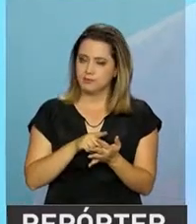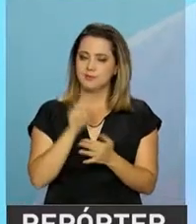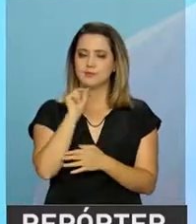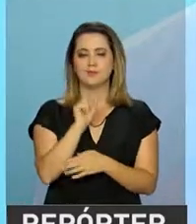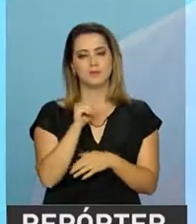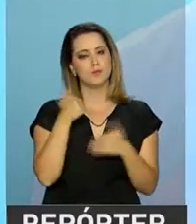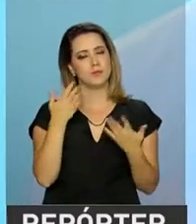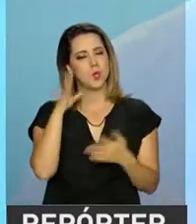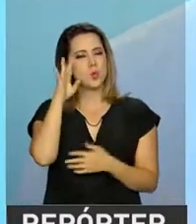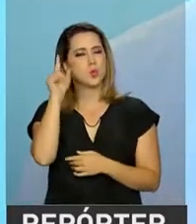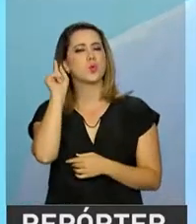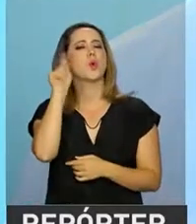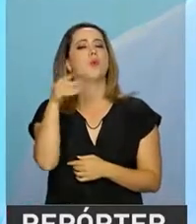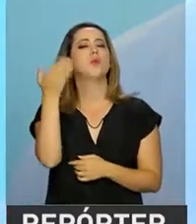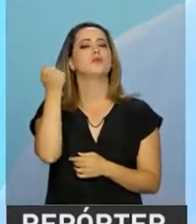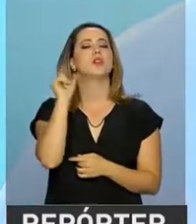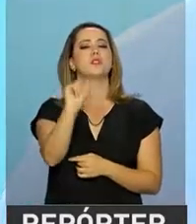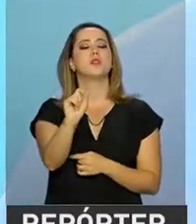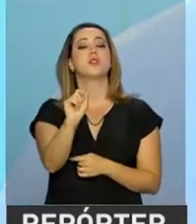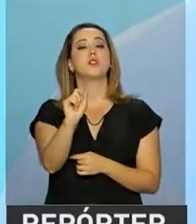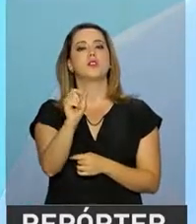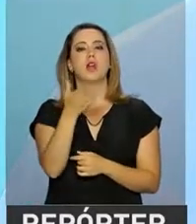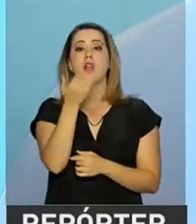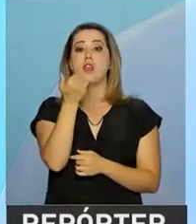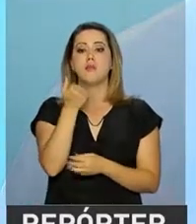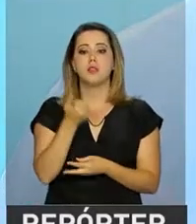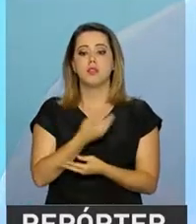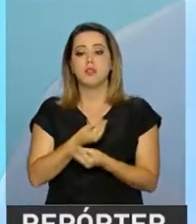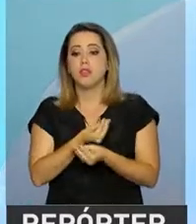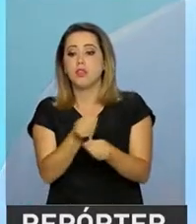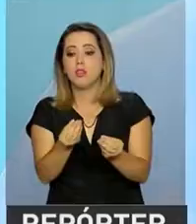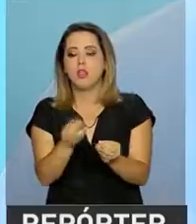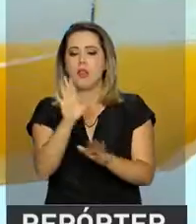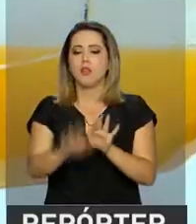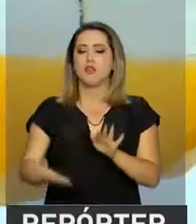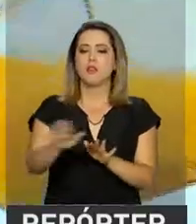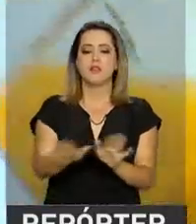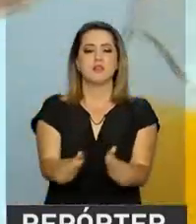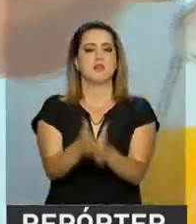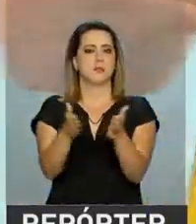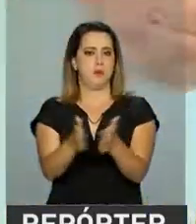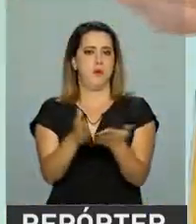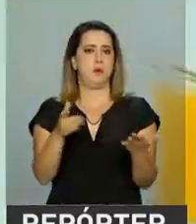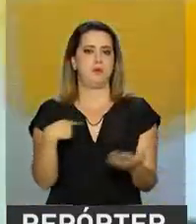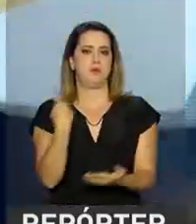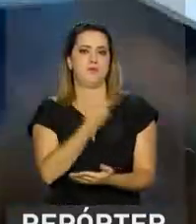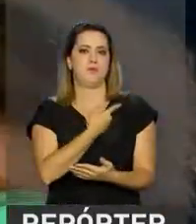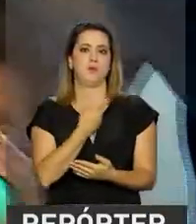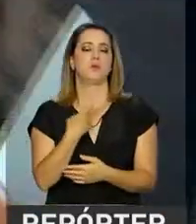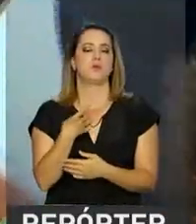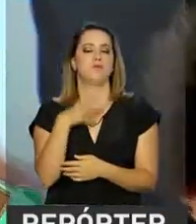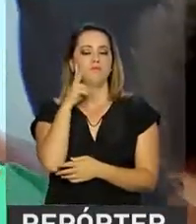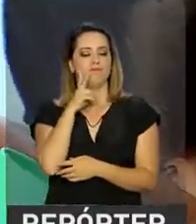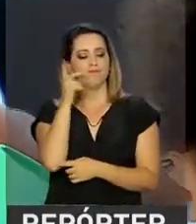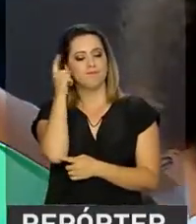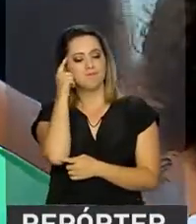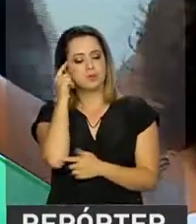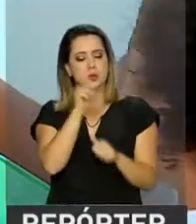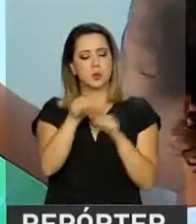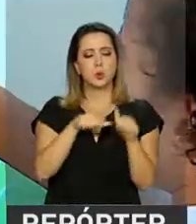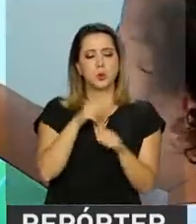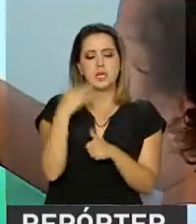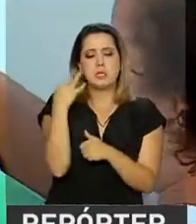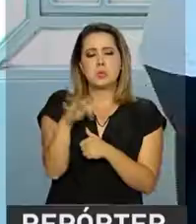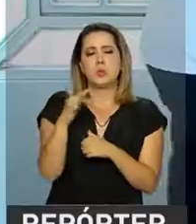o sonho dela era alimentar crianças carentes, crianças pobres. Nós decidimos há 4 anos trocar essa nossa dor